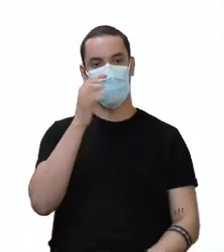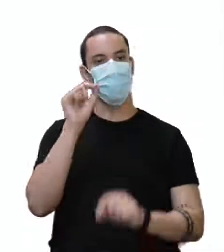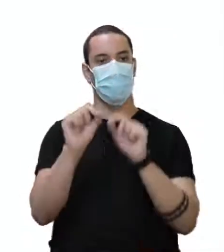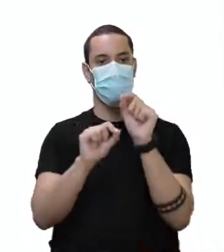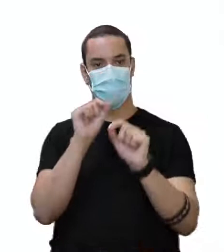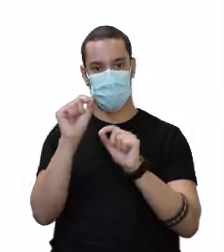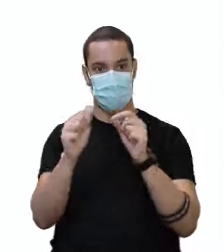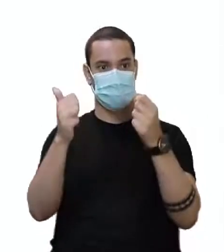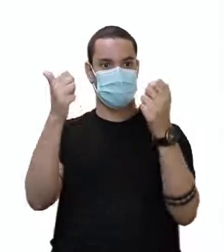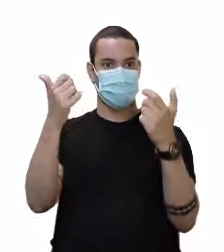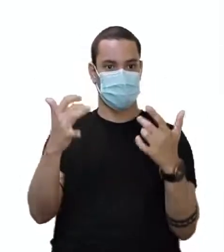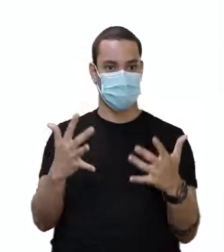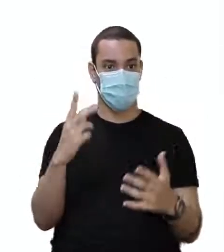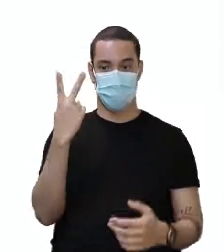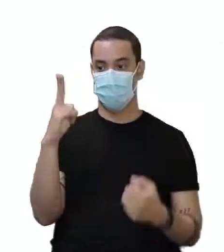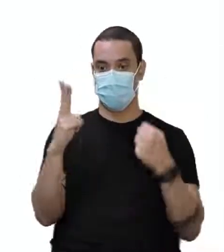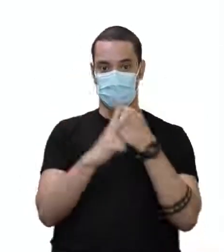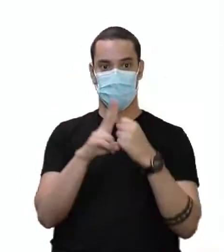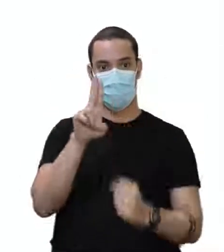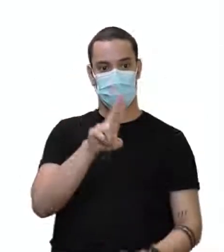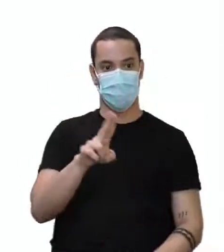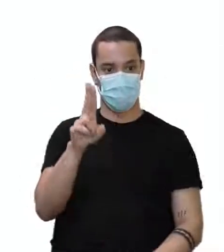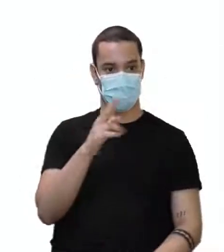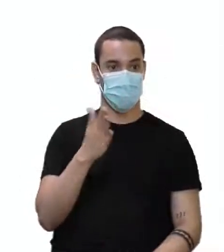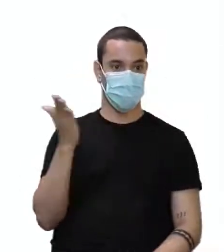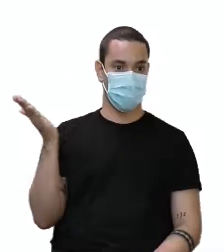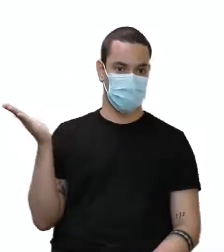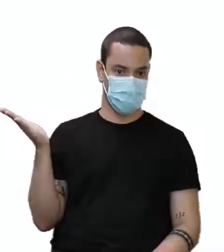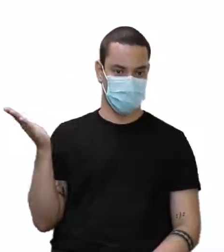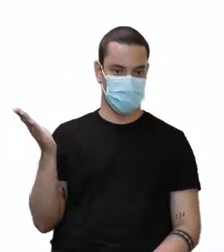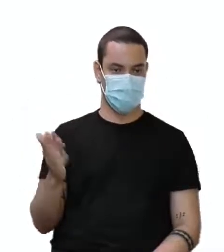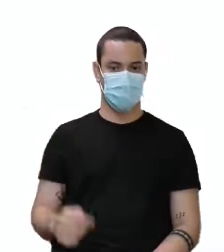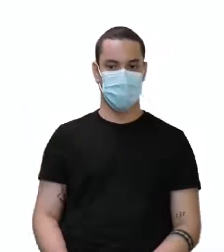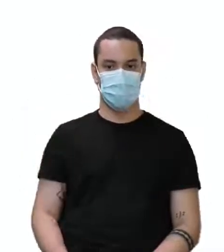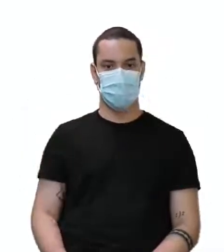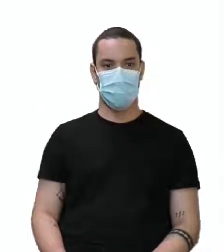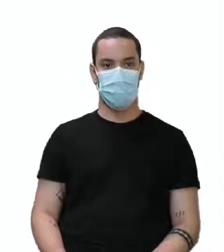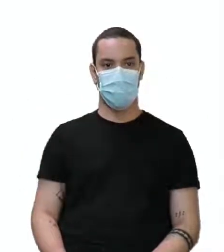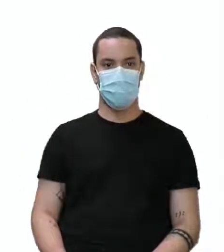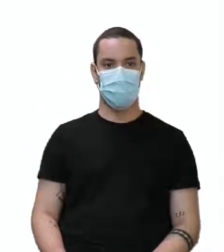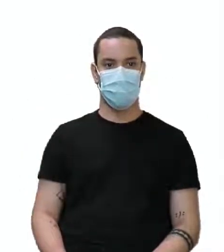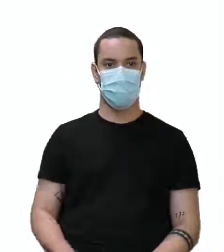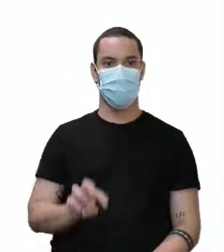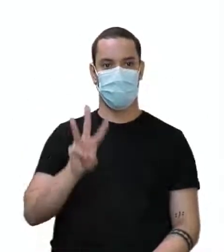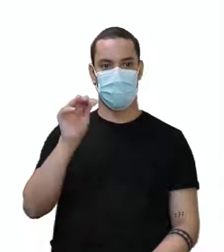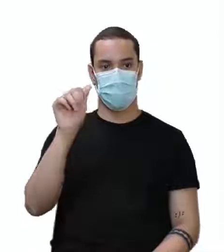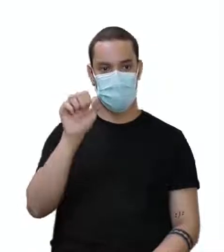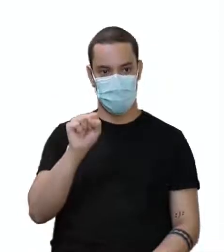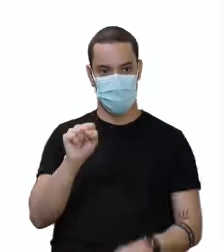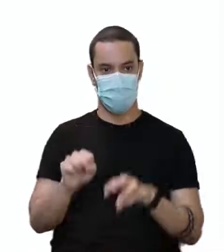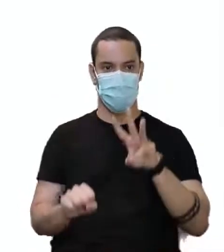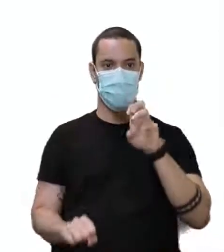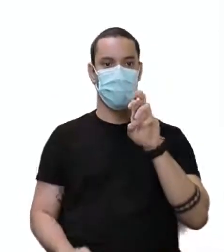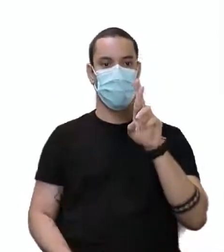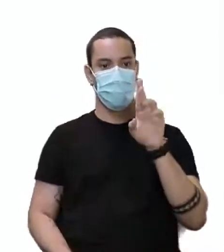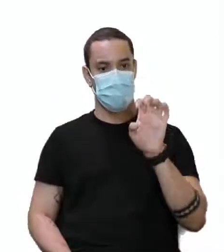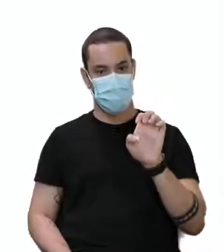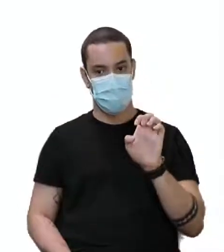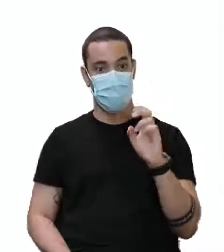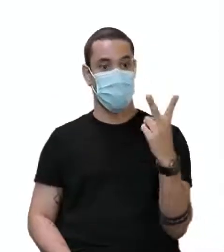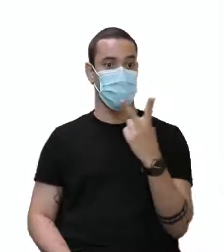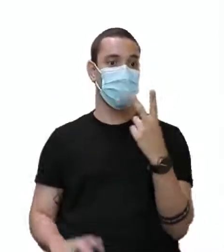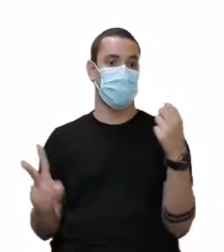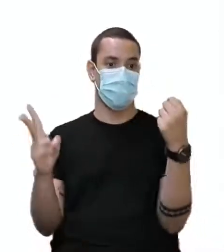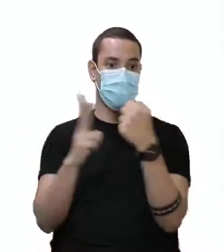que eu falei para vocês. Os dois verbos usados são esses dois aqui, ó. Was, were. São os dois usados, os dois